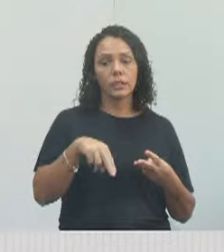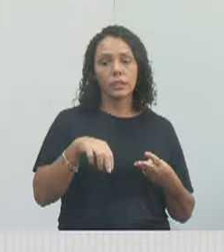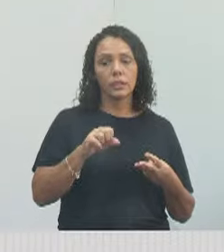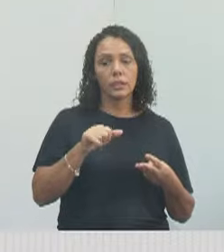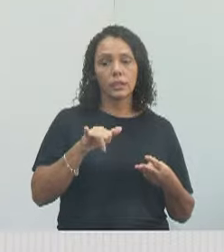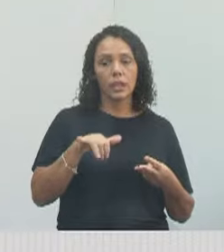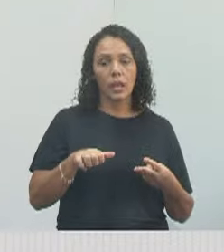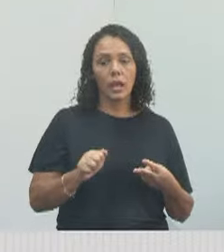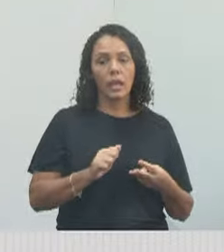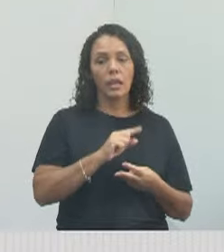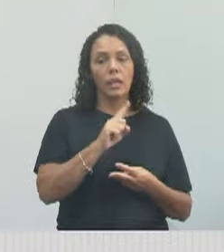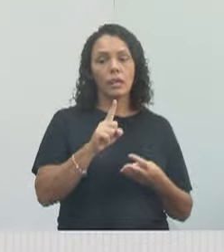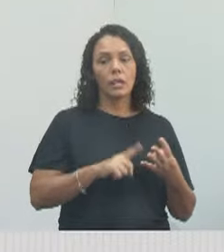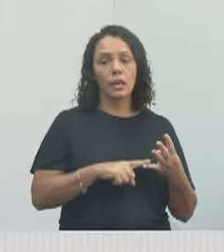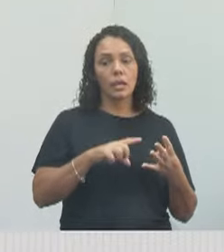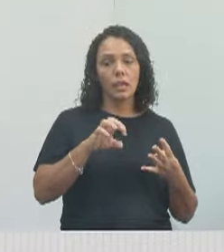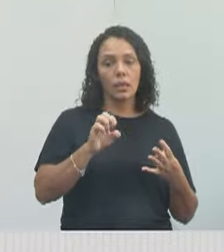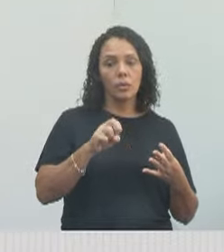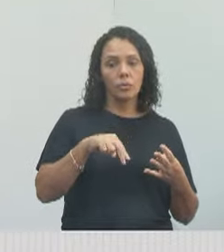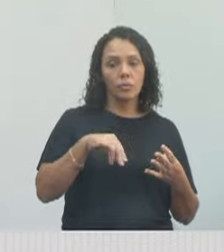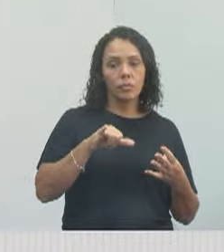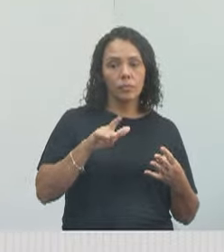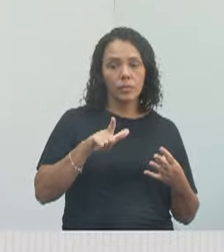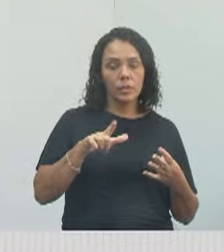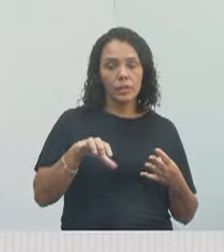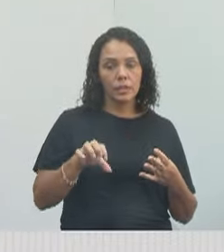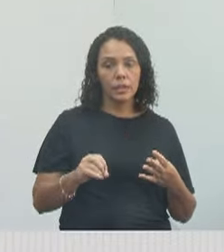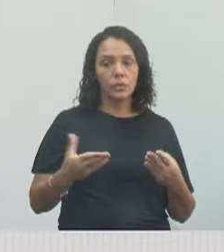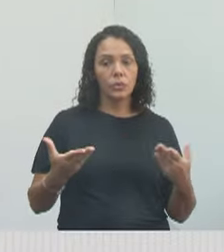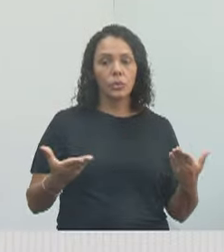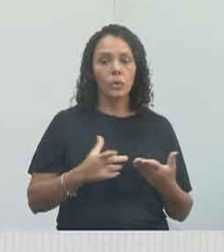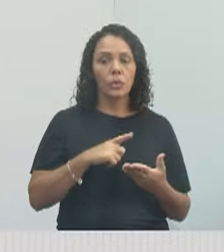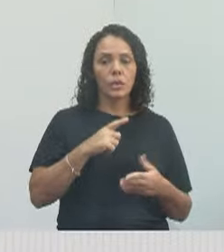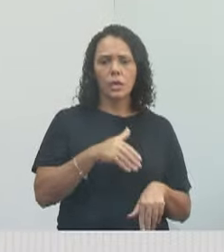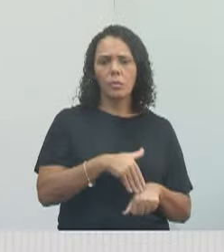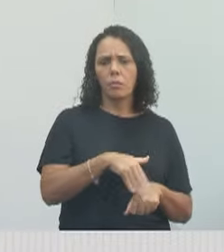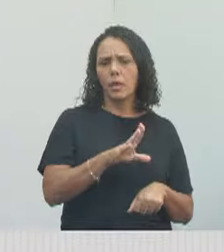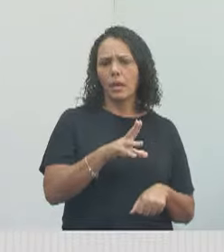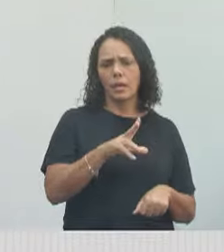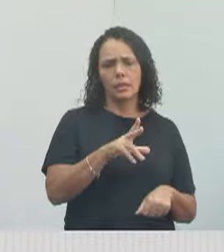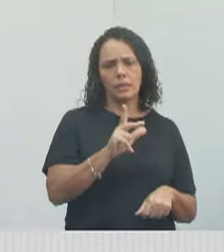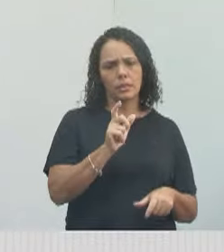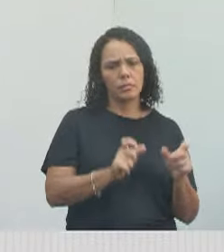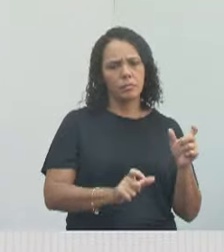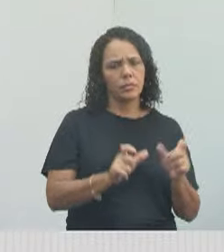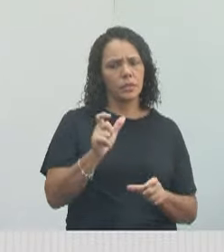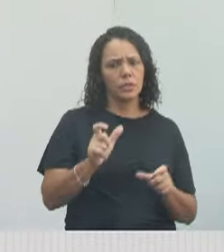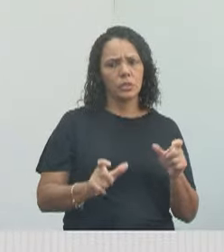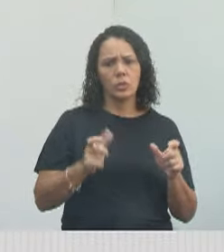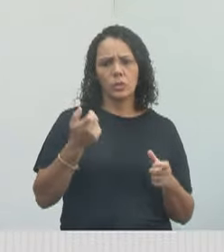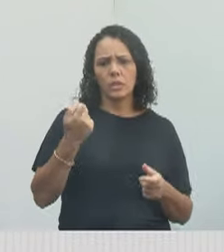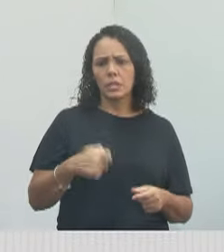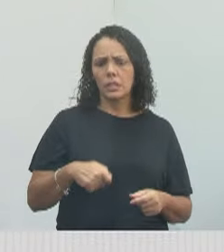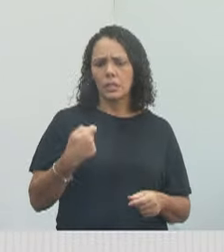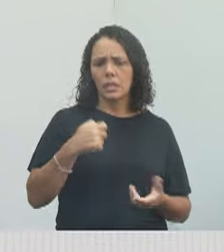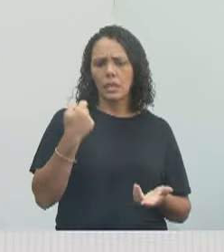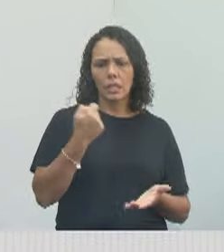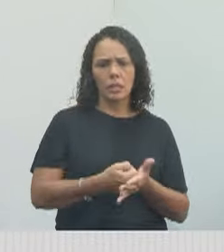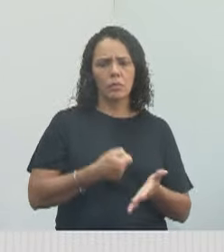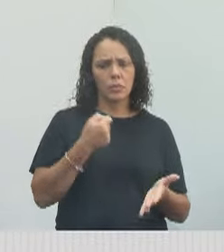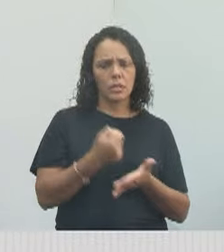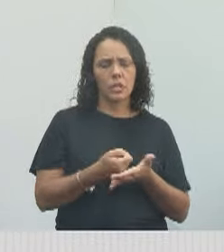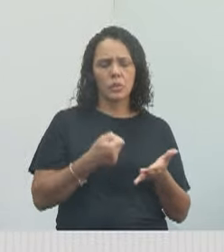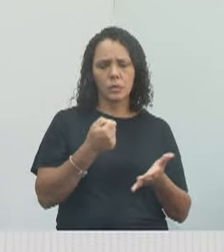o seu Emílio, e hoje temos muito mais pessoas lá, que sempre lutaram